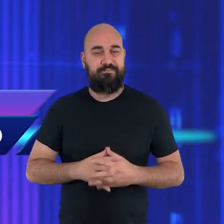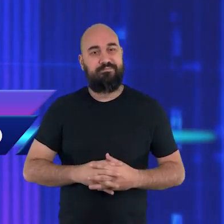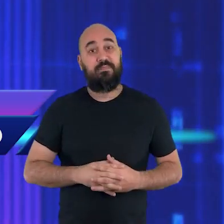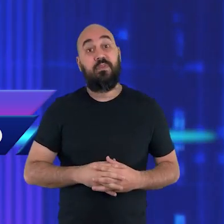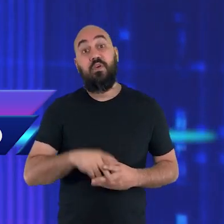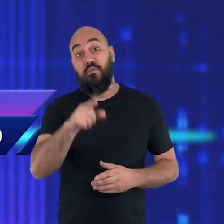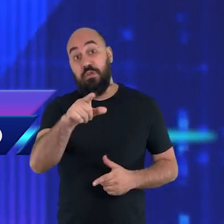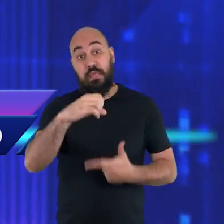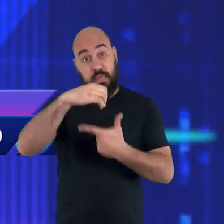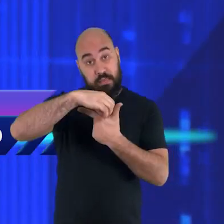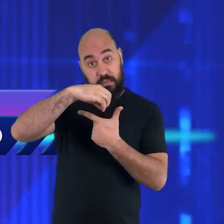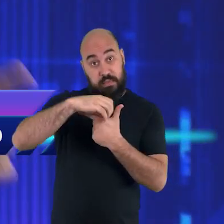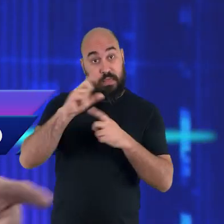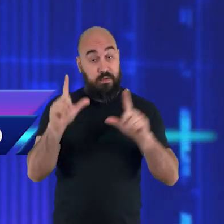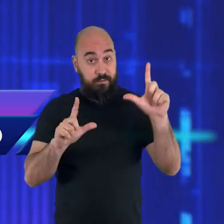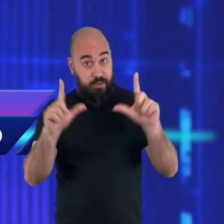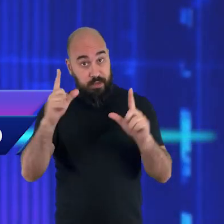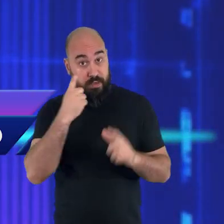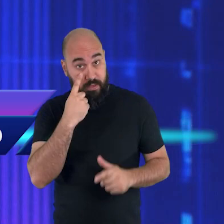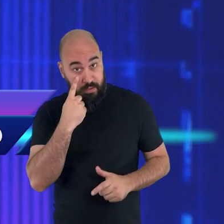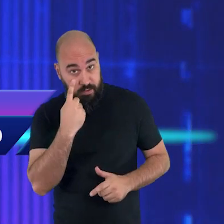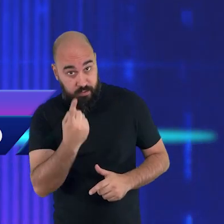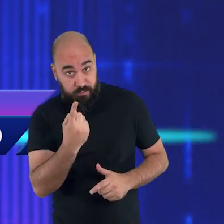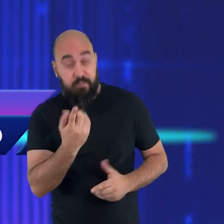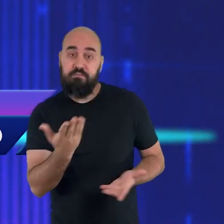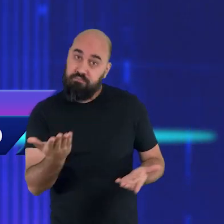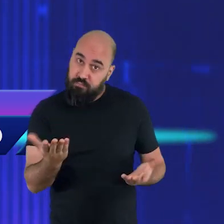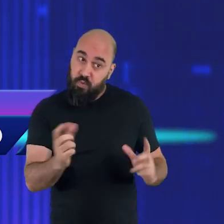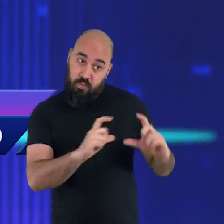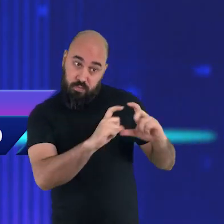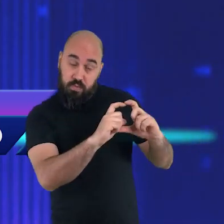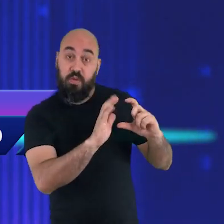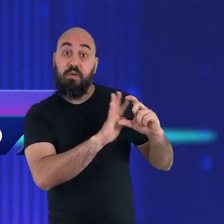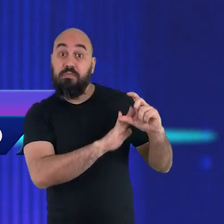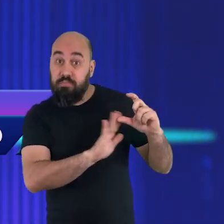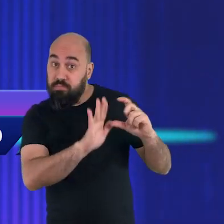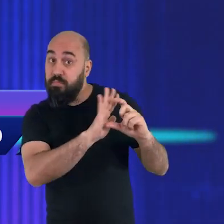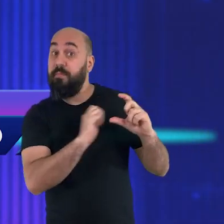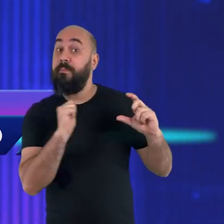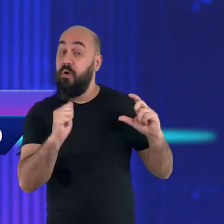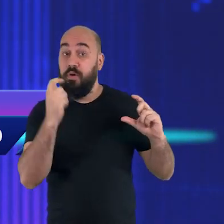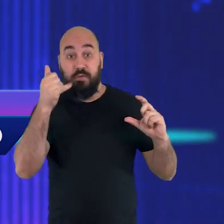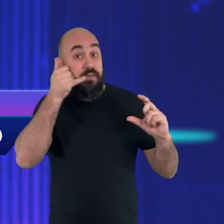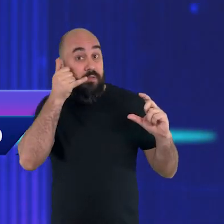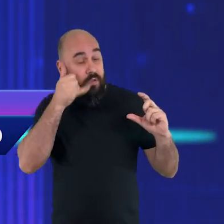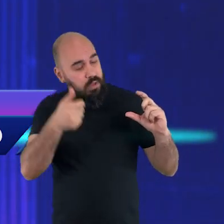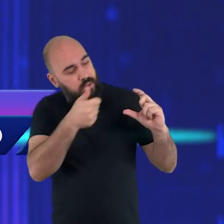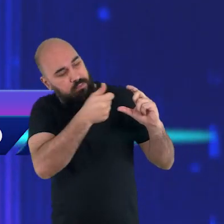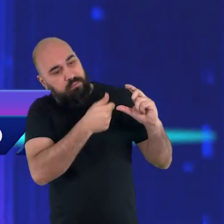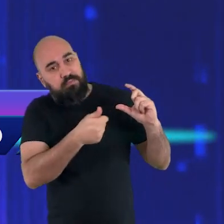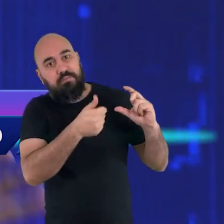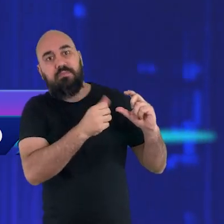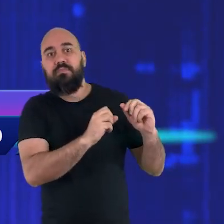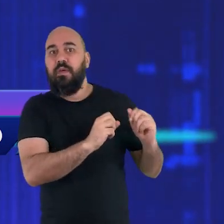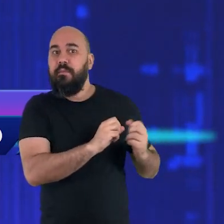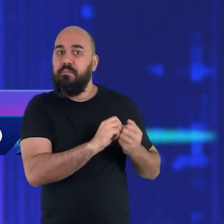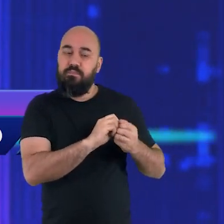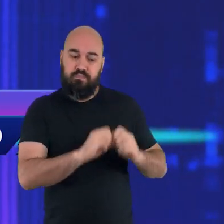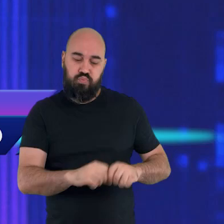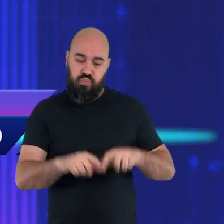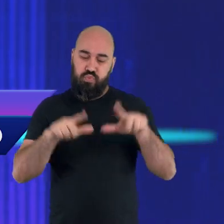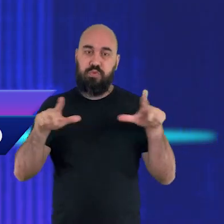Você que está acompanhando pela TV, aqui na tela, está aparecendo um QR Code, é só apontar o seu celular e você será levado